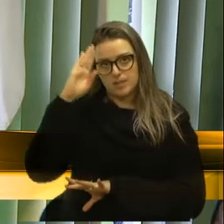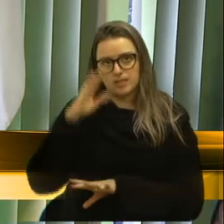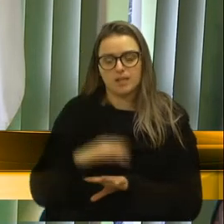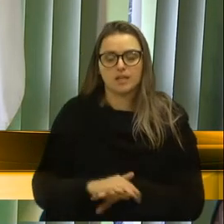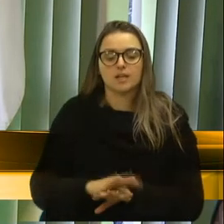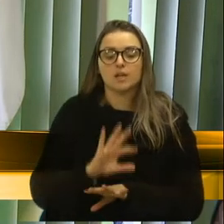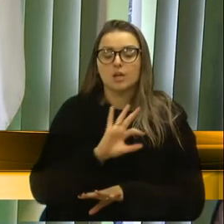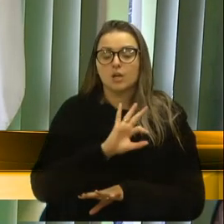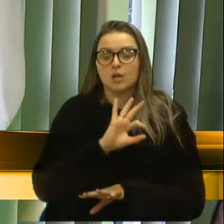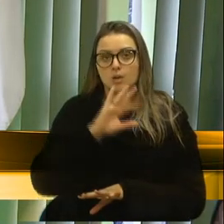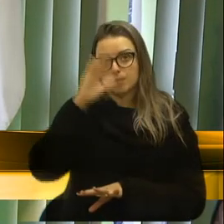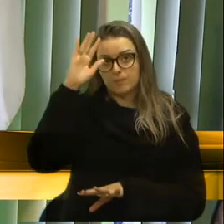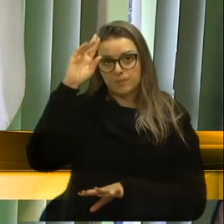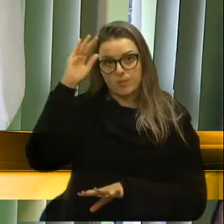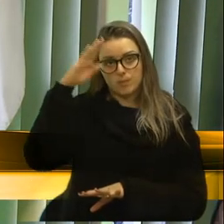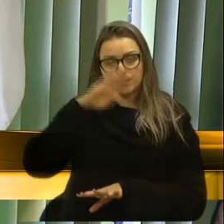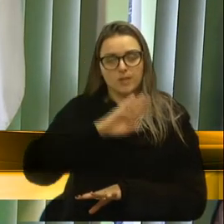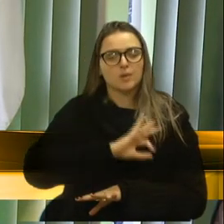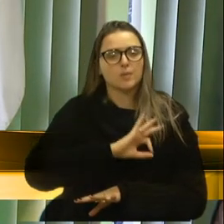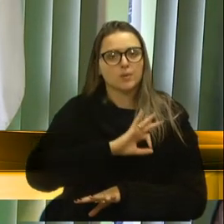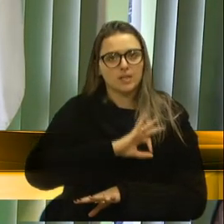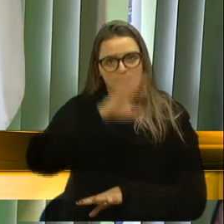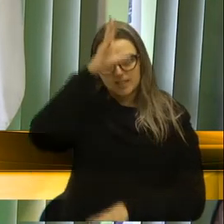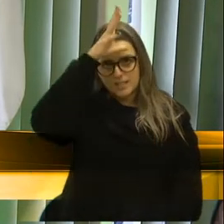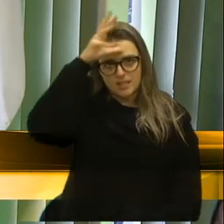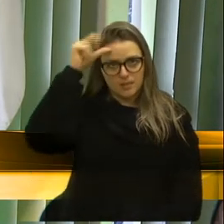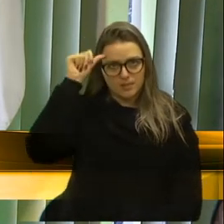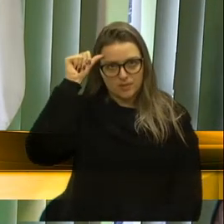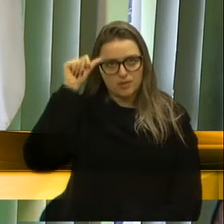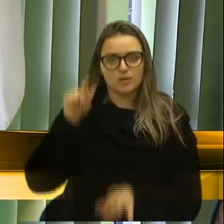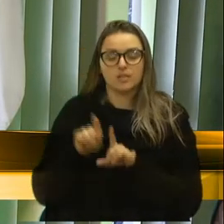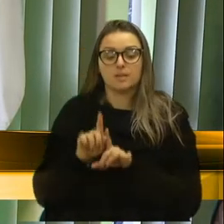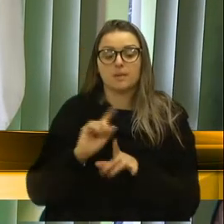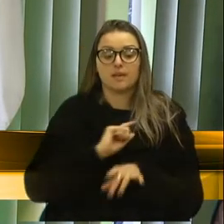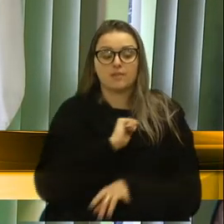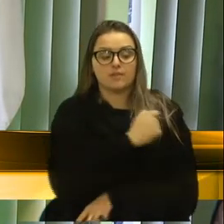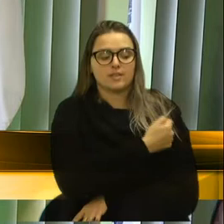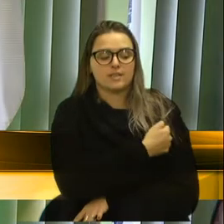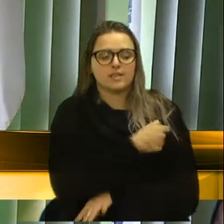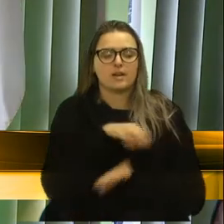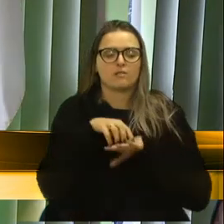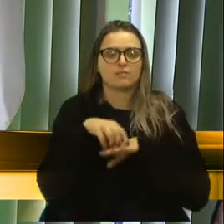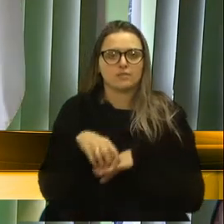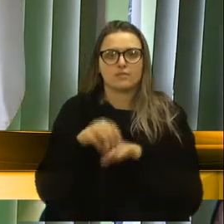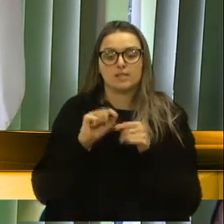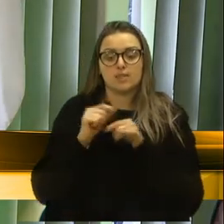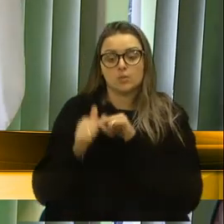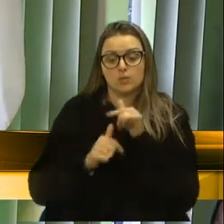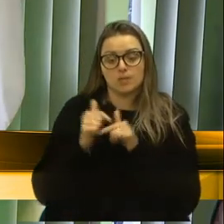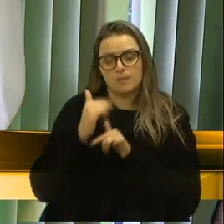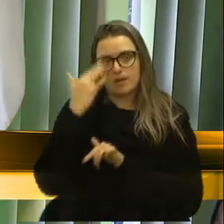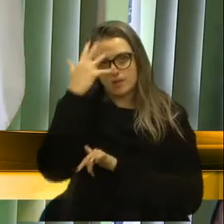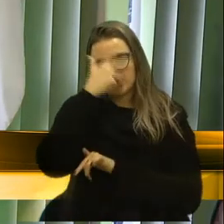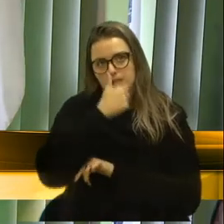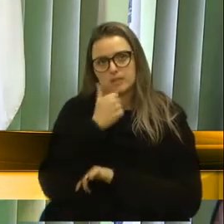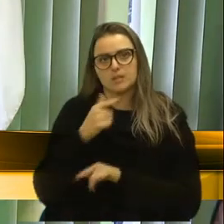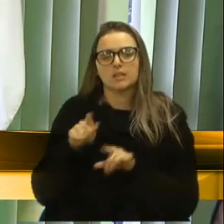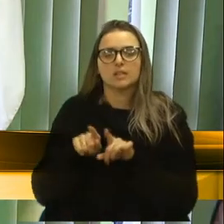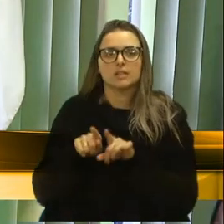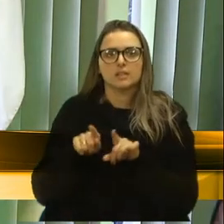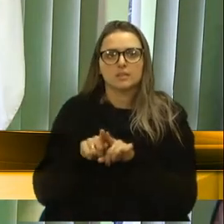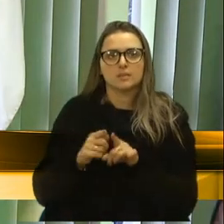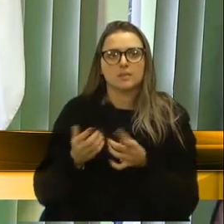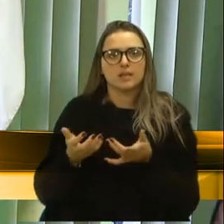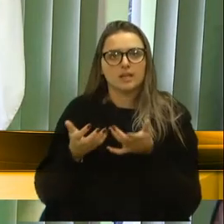Guarda Municipal e os fiscais de trânsito que também estiveram lá junto com a gente, fazendo esse trabalho tão bonito. Também quero